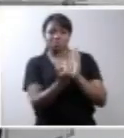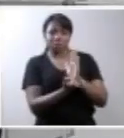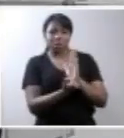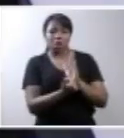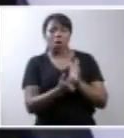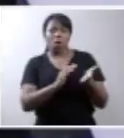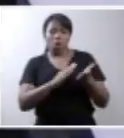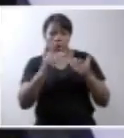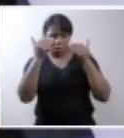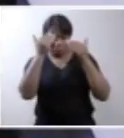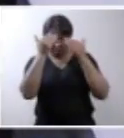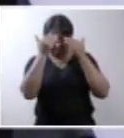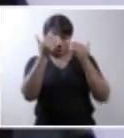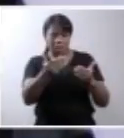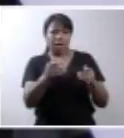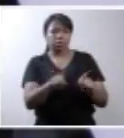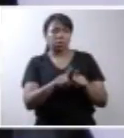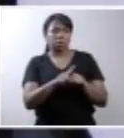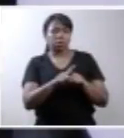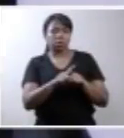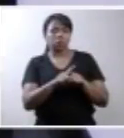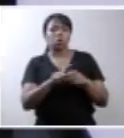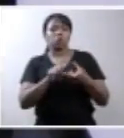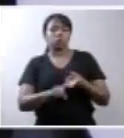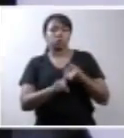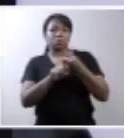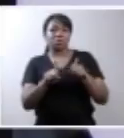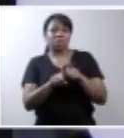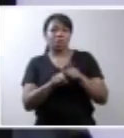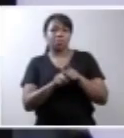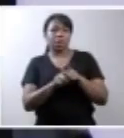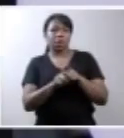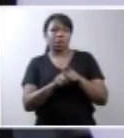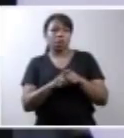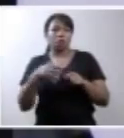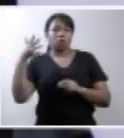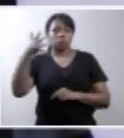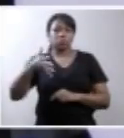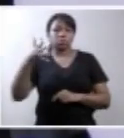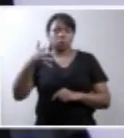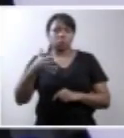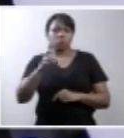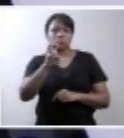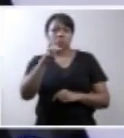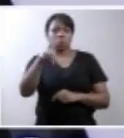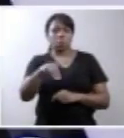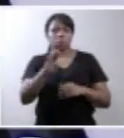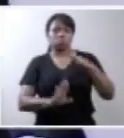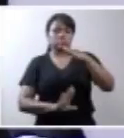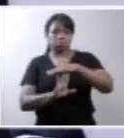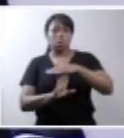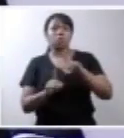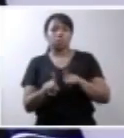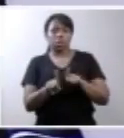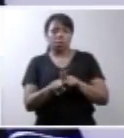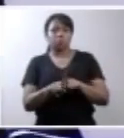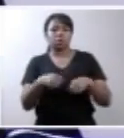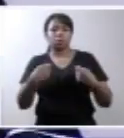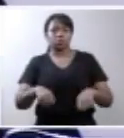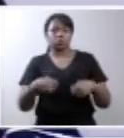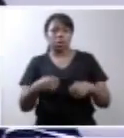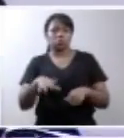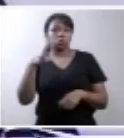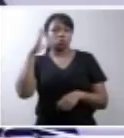excelência e vamos suspender a sessão por cinco minutos continuaremos a seguir porque temos a necessidade de